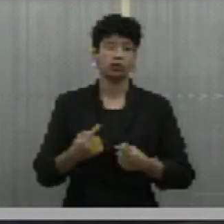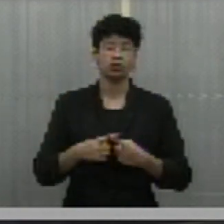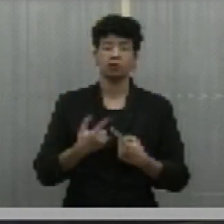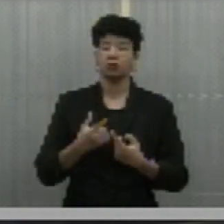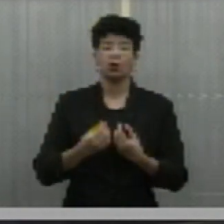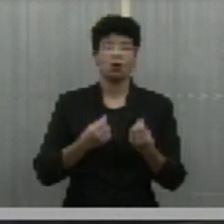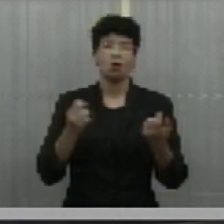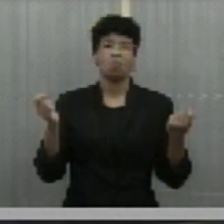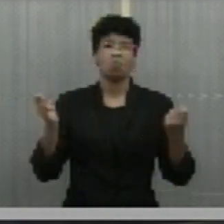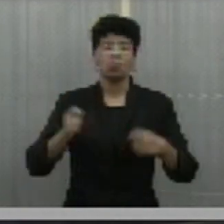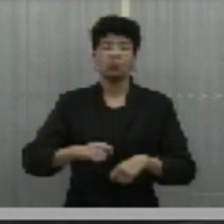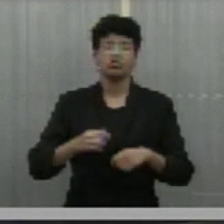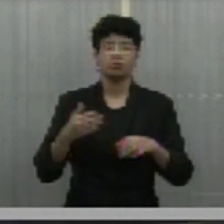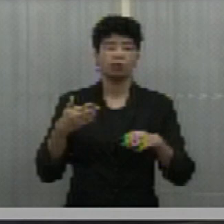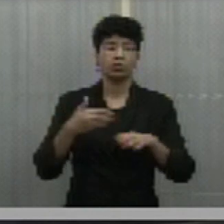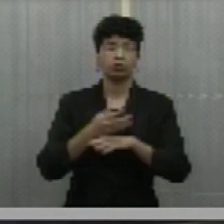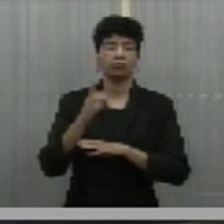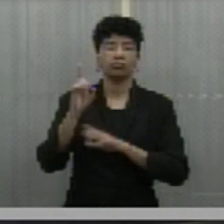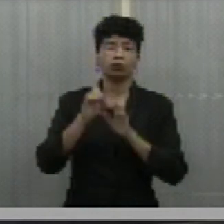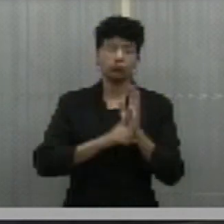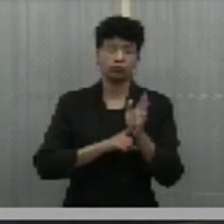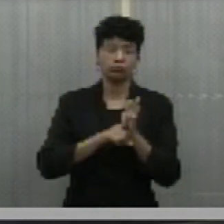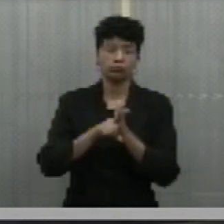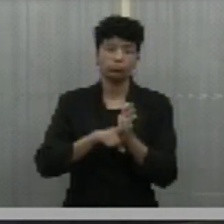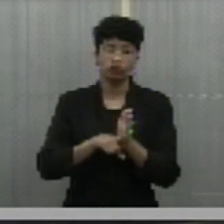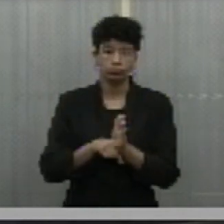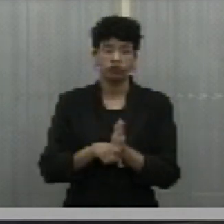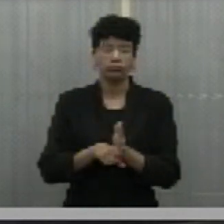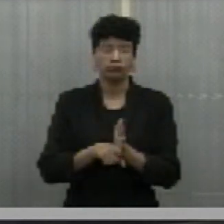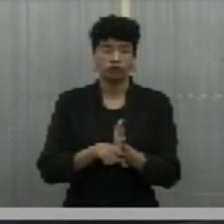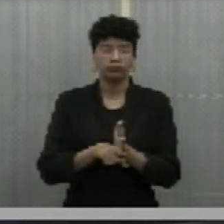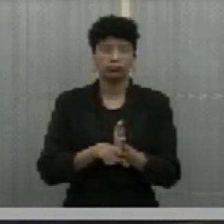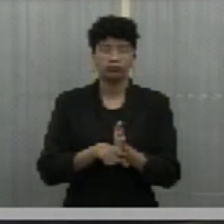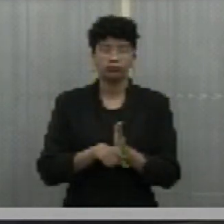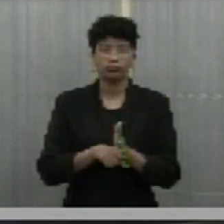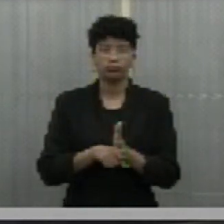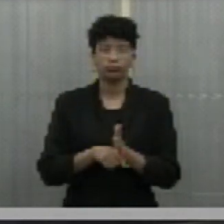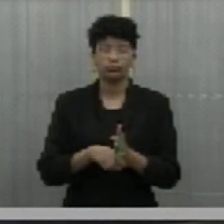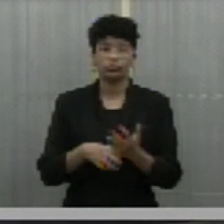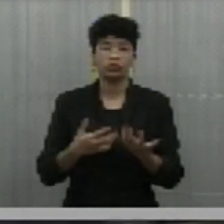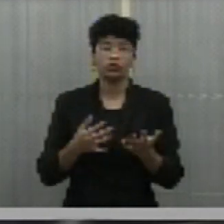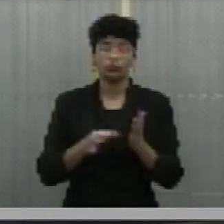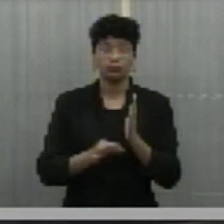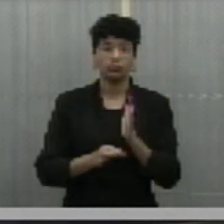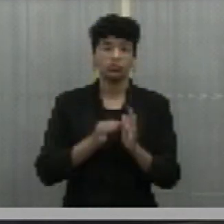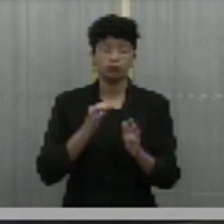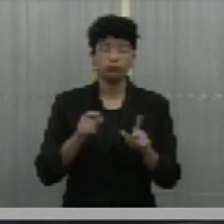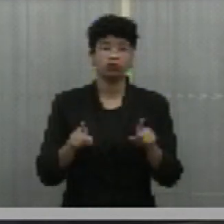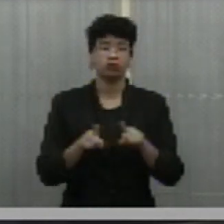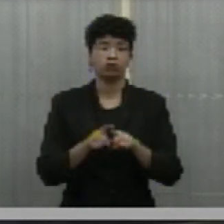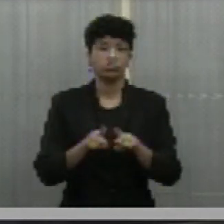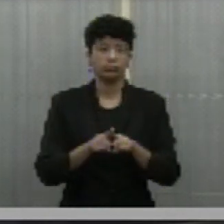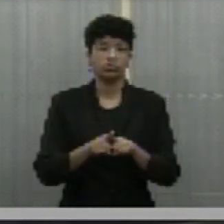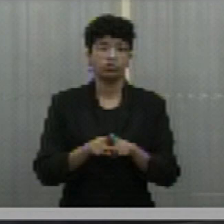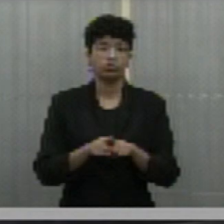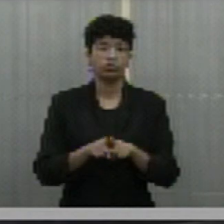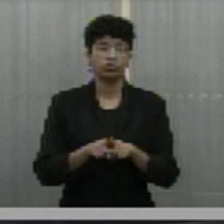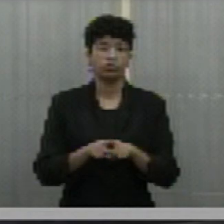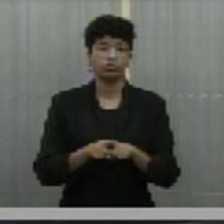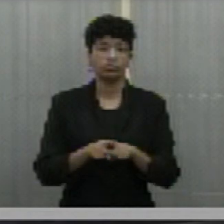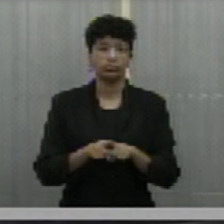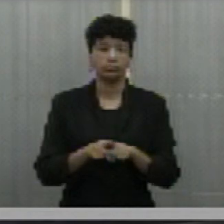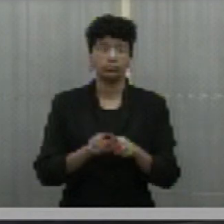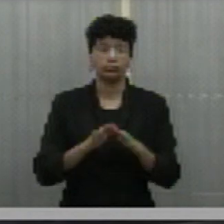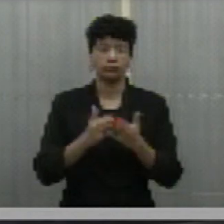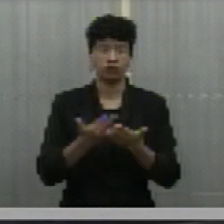possibilidade de acessar ao exame. Então, até, com a permissão, subscrever também esse